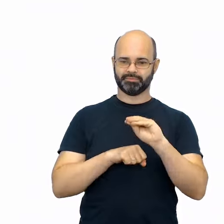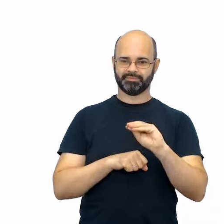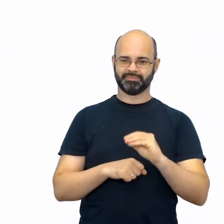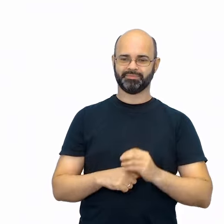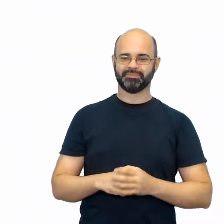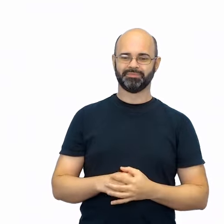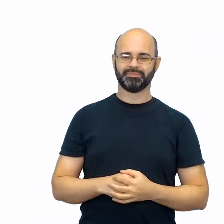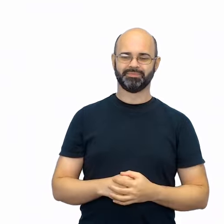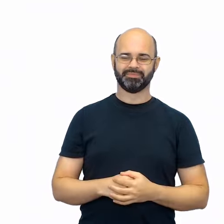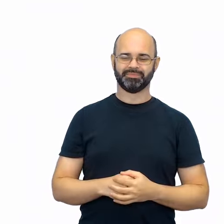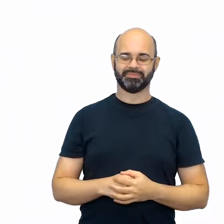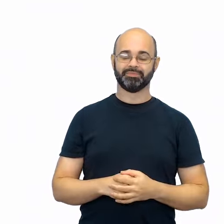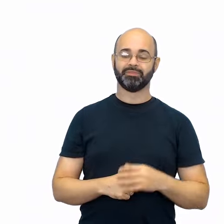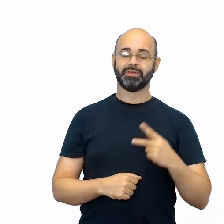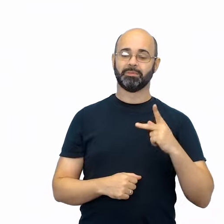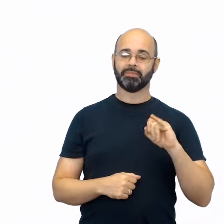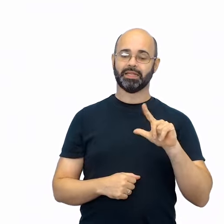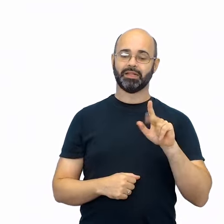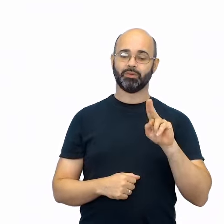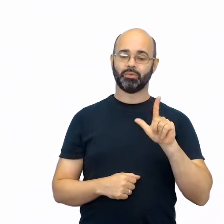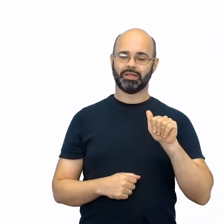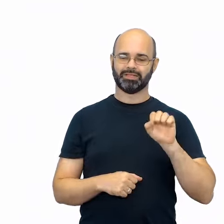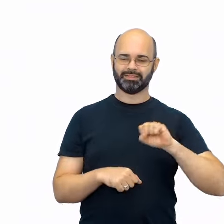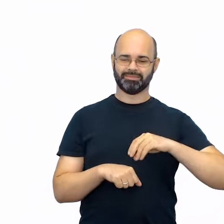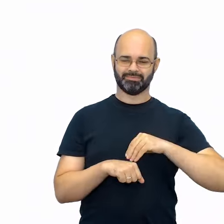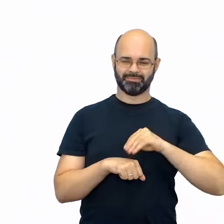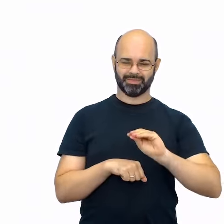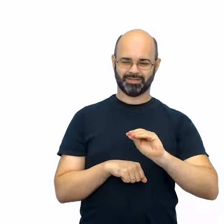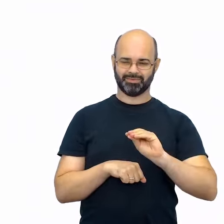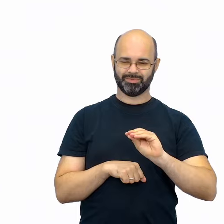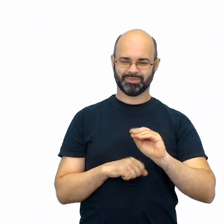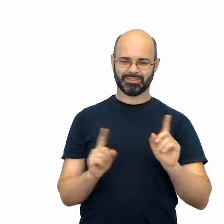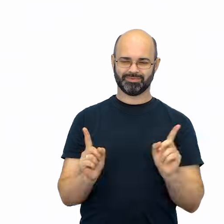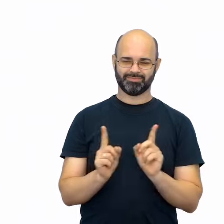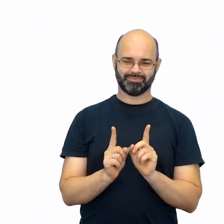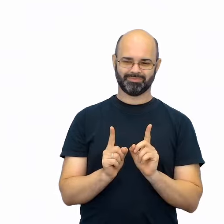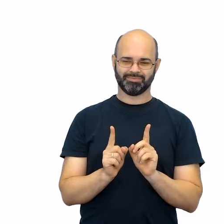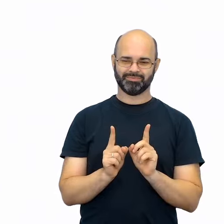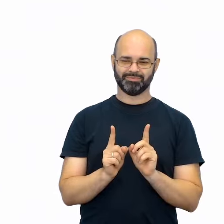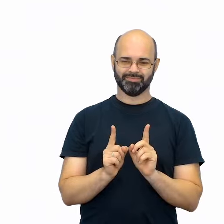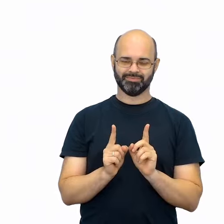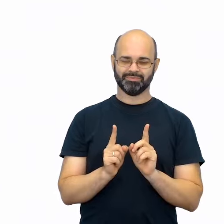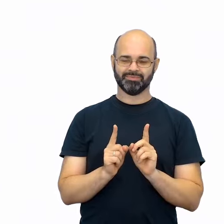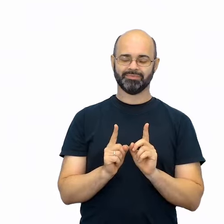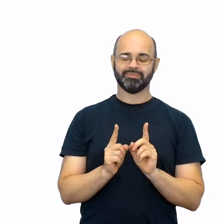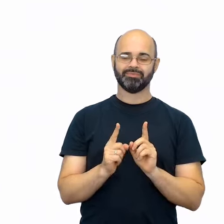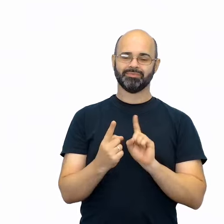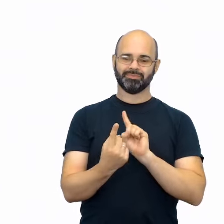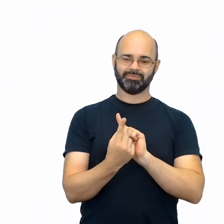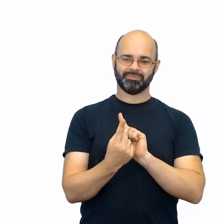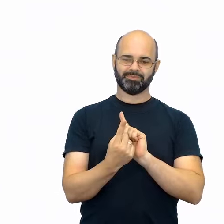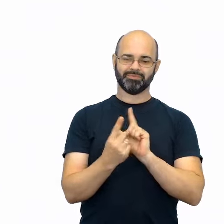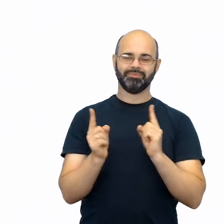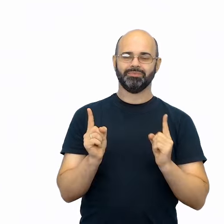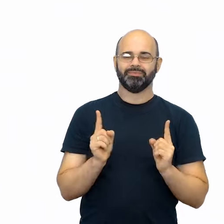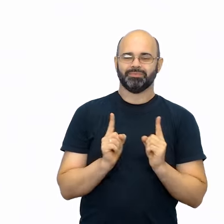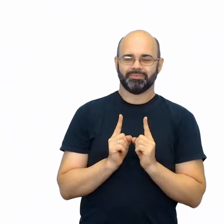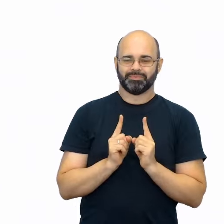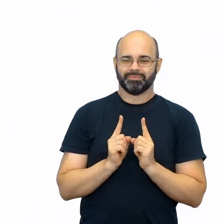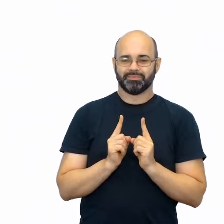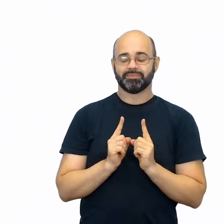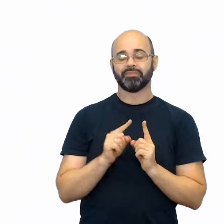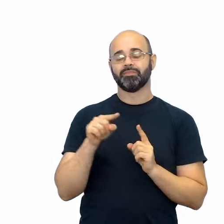pílulas vai dialogar diretamente com o conteúdo de que estamos tratando aqui nessa